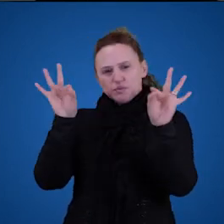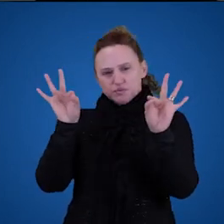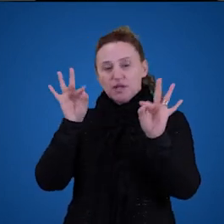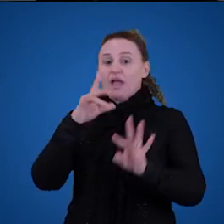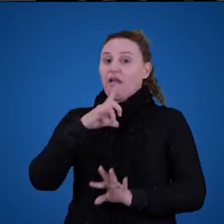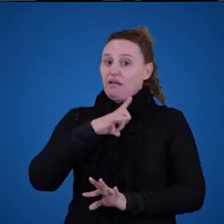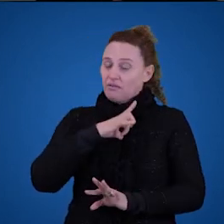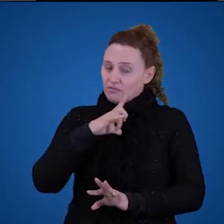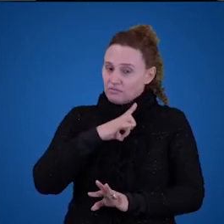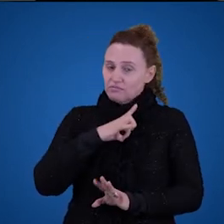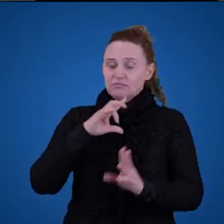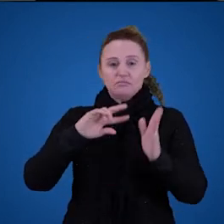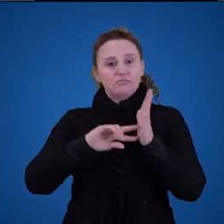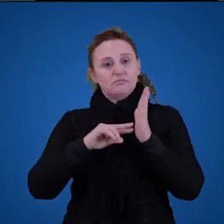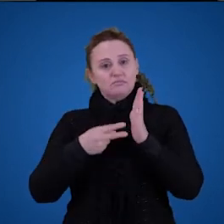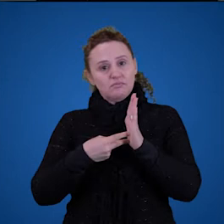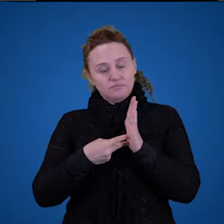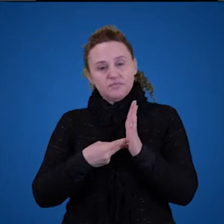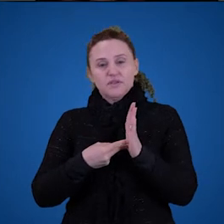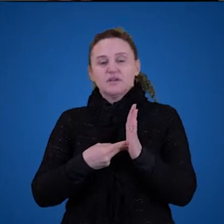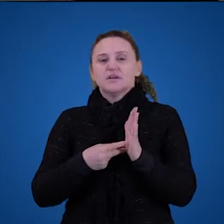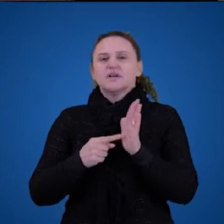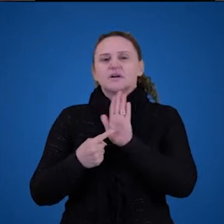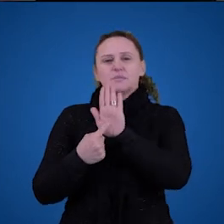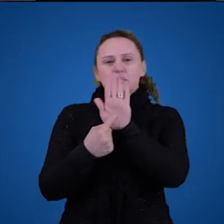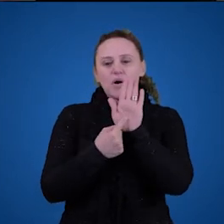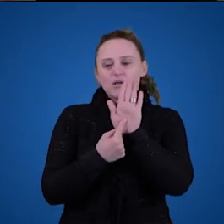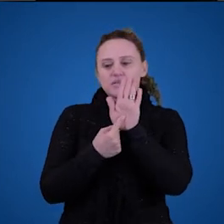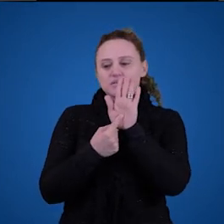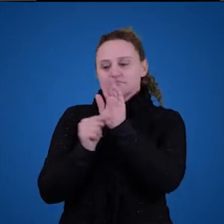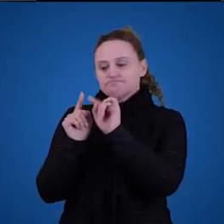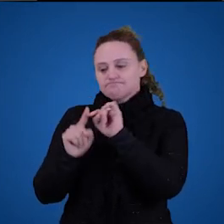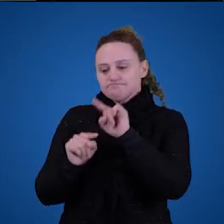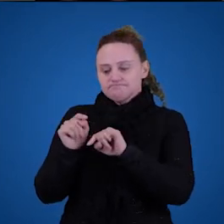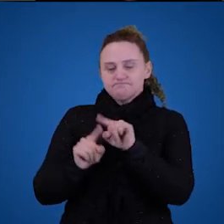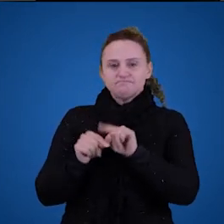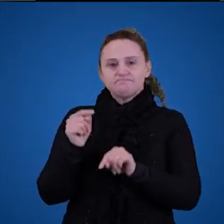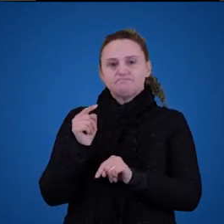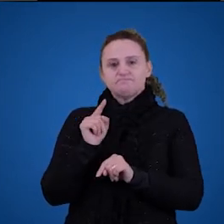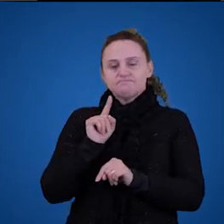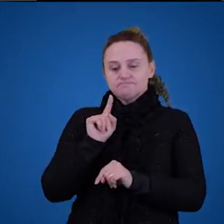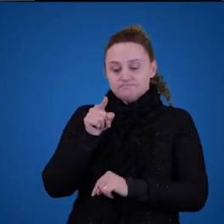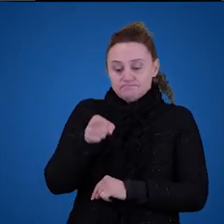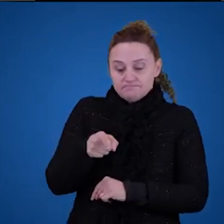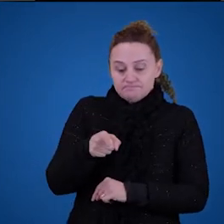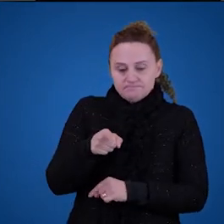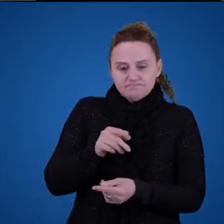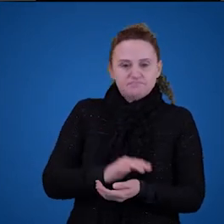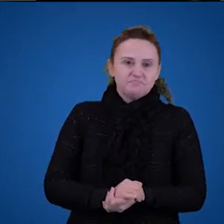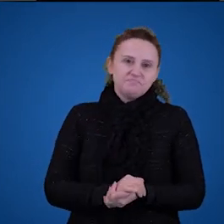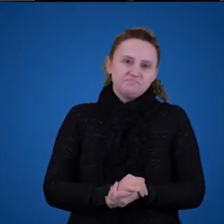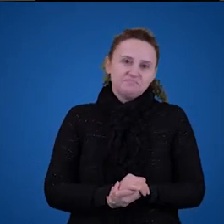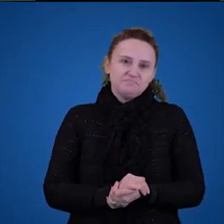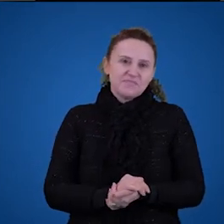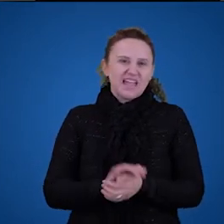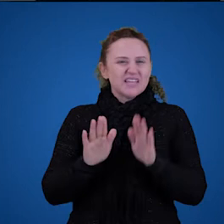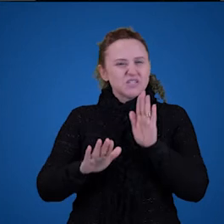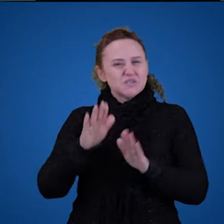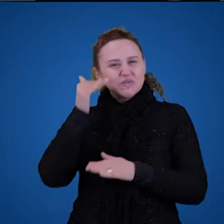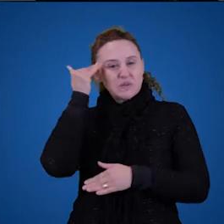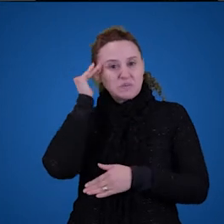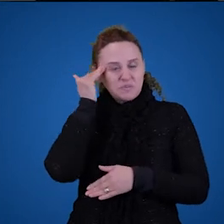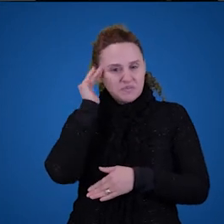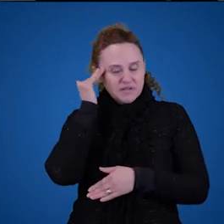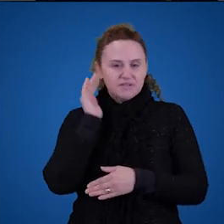porque o que a gente quer dizer com elas, na verdade, aponta para objetos, né? Então, em outros termos, né? Nós compreendemos